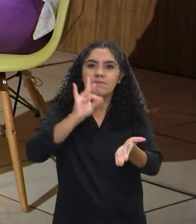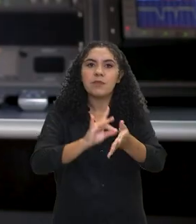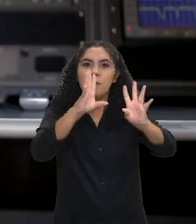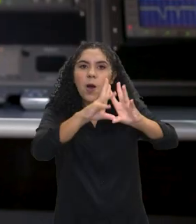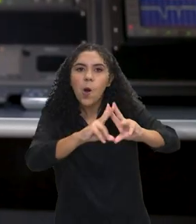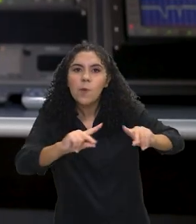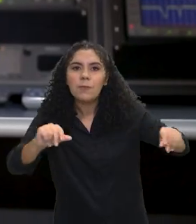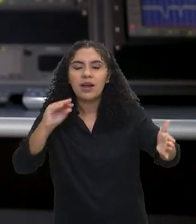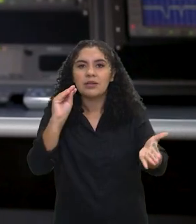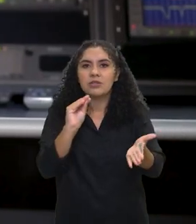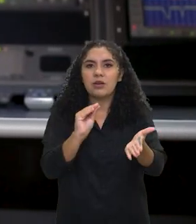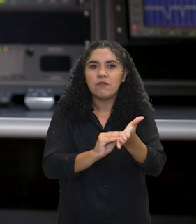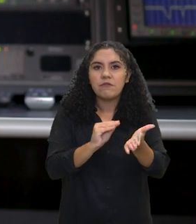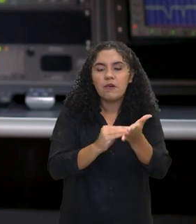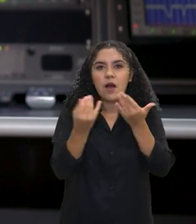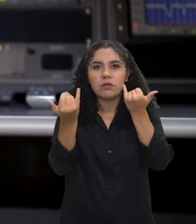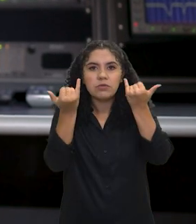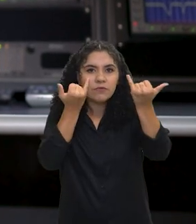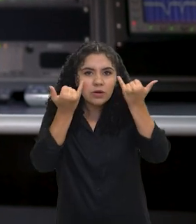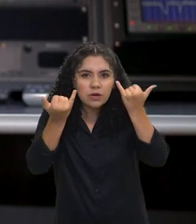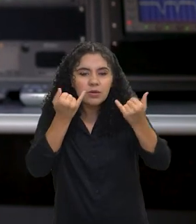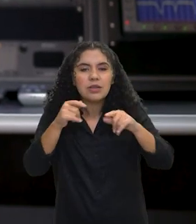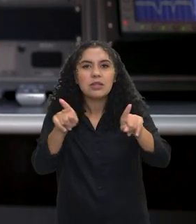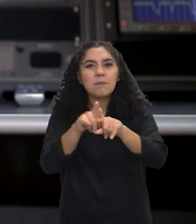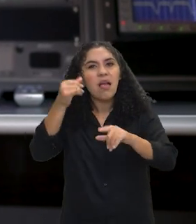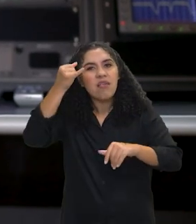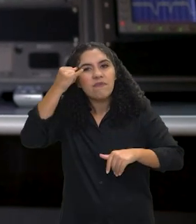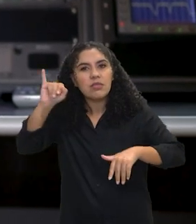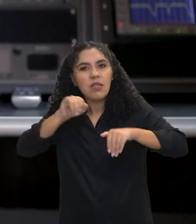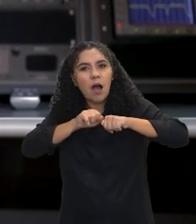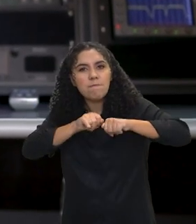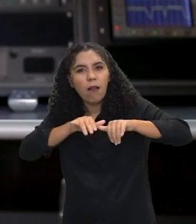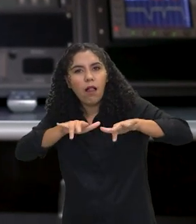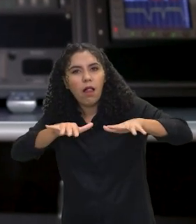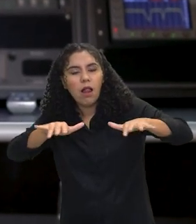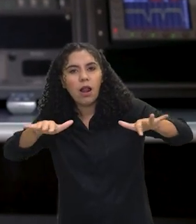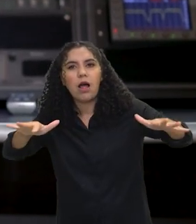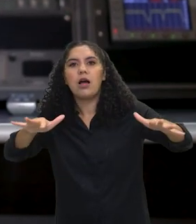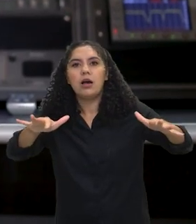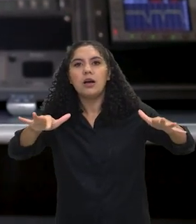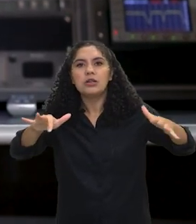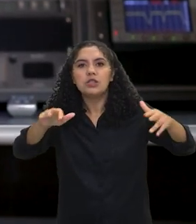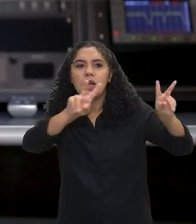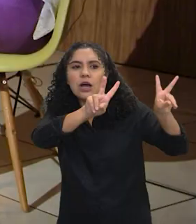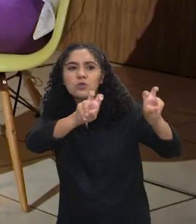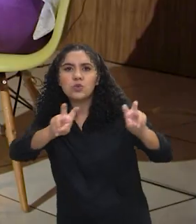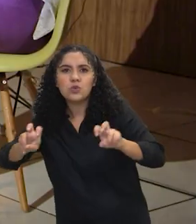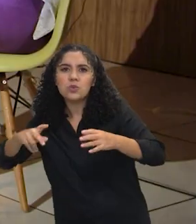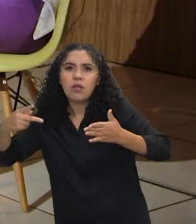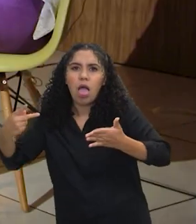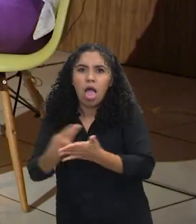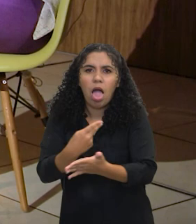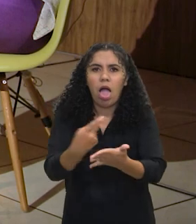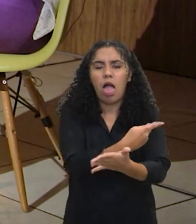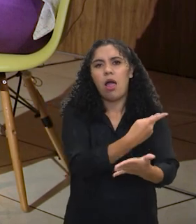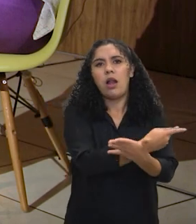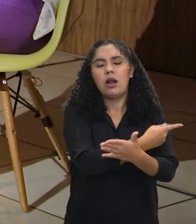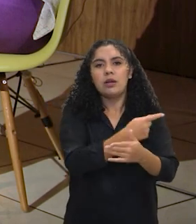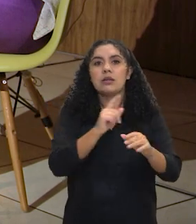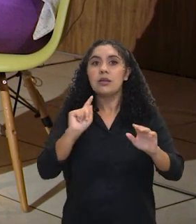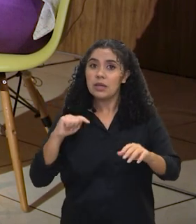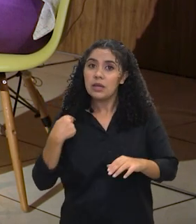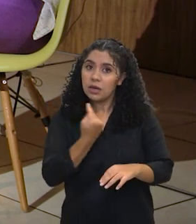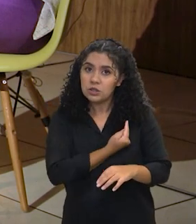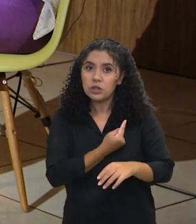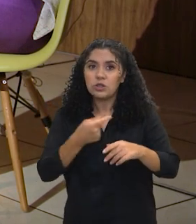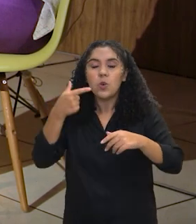combate à desinformação, para que não haja disseminação maciça de conteúdos ilegais e para que, na prática, a gente